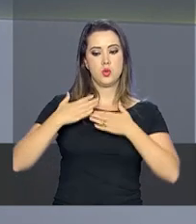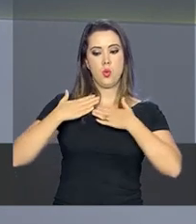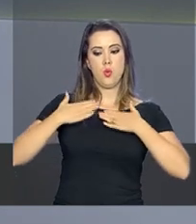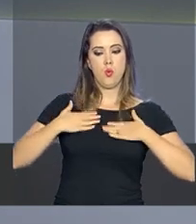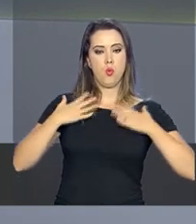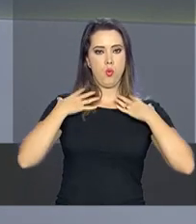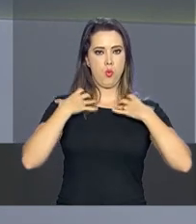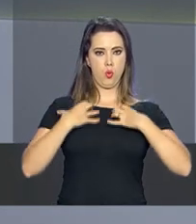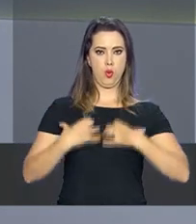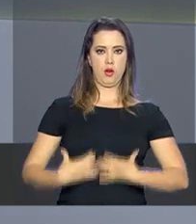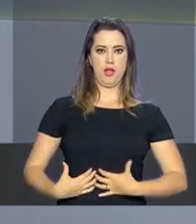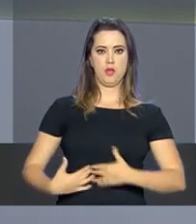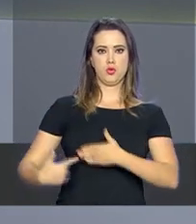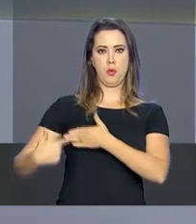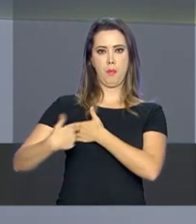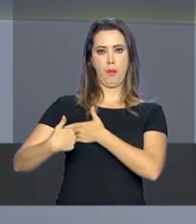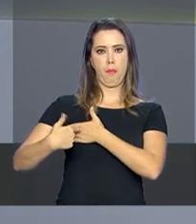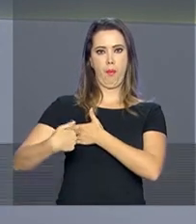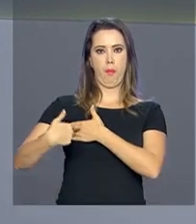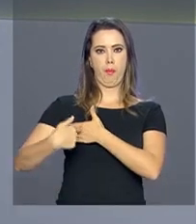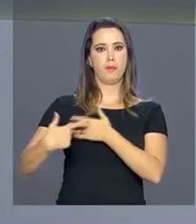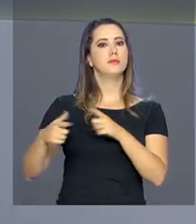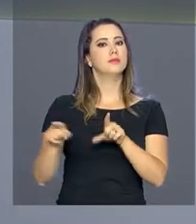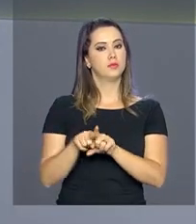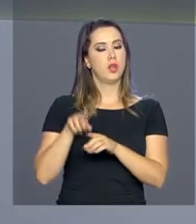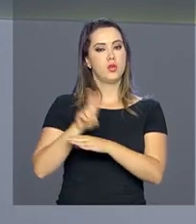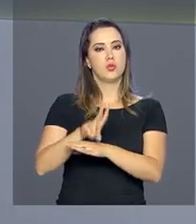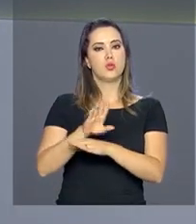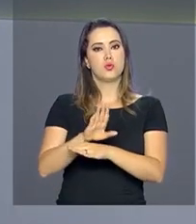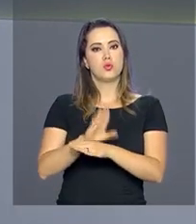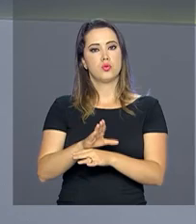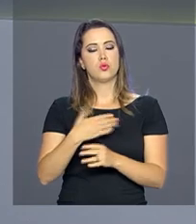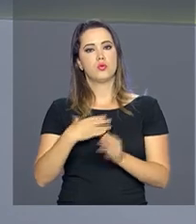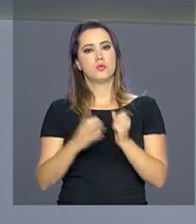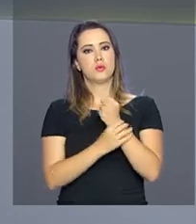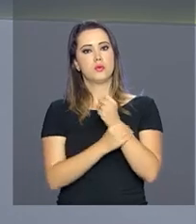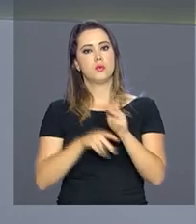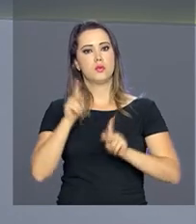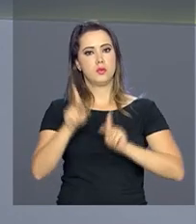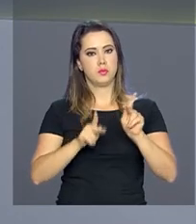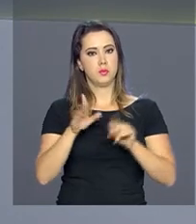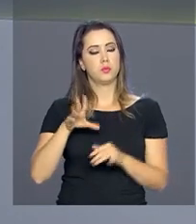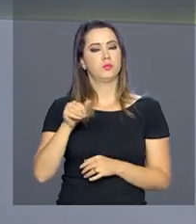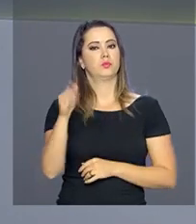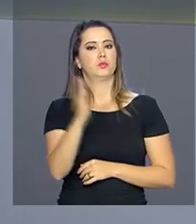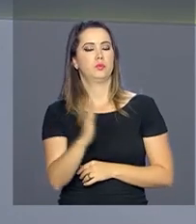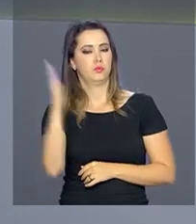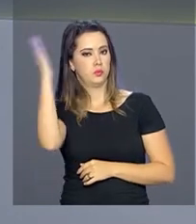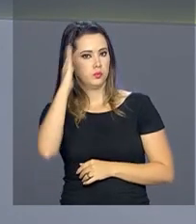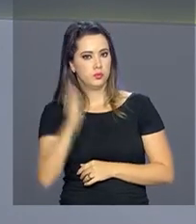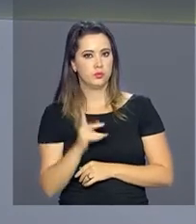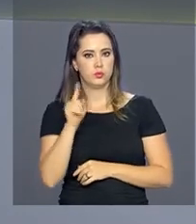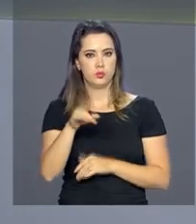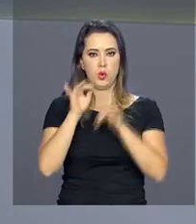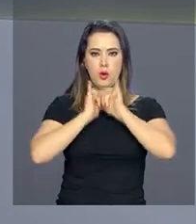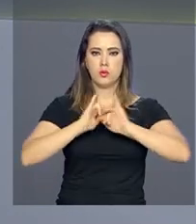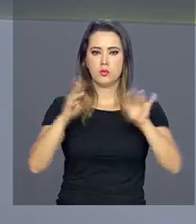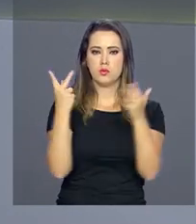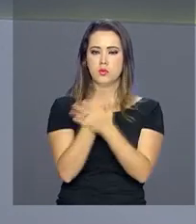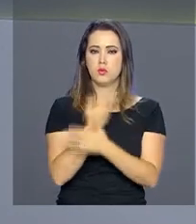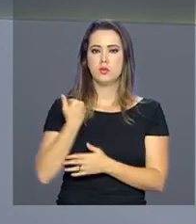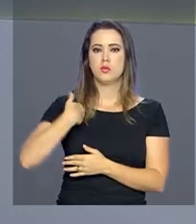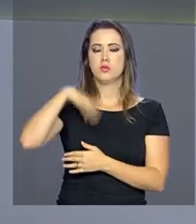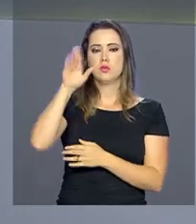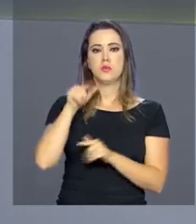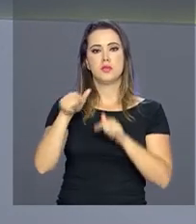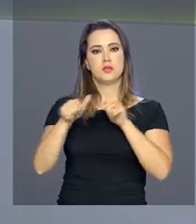à prova de balas vão reforçar o trabalho dos agentes de segurança pública em todo o país. O ministro Raul Jugman fez o anúncio de mais